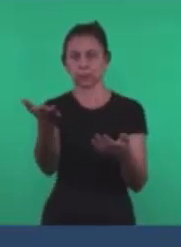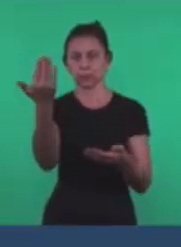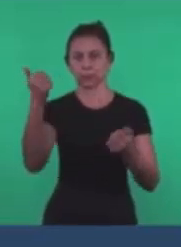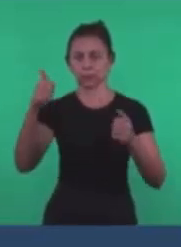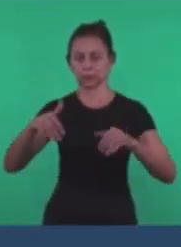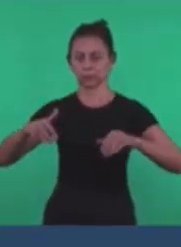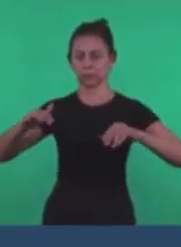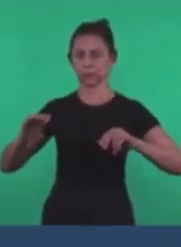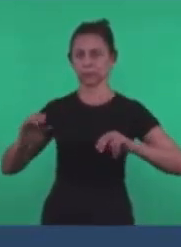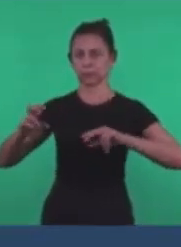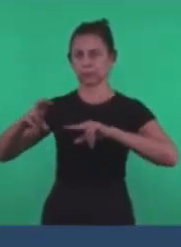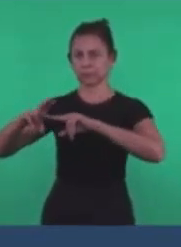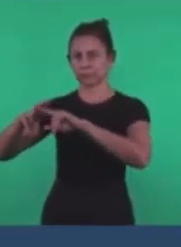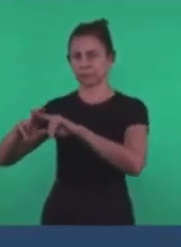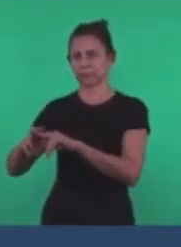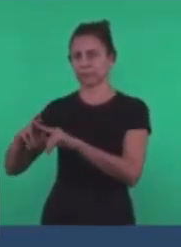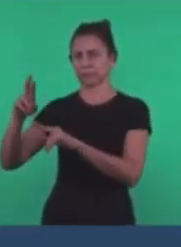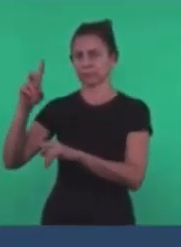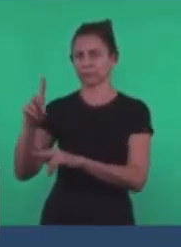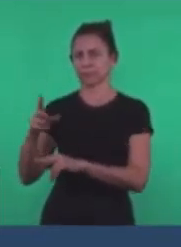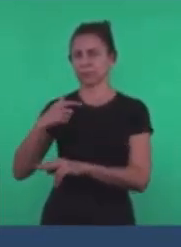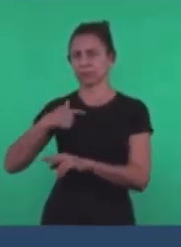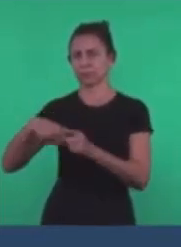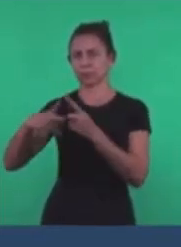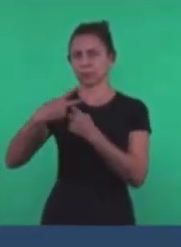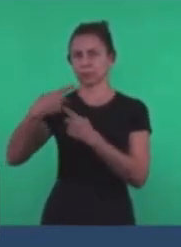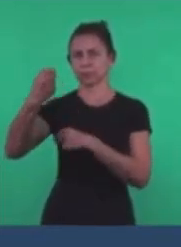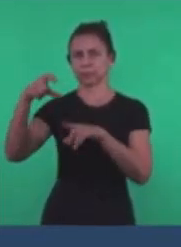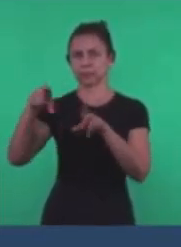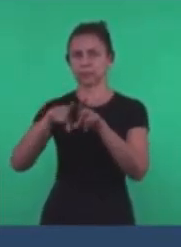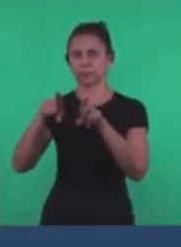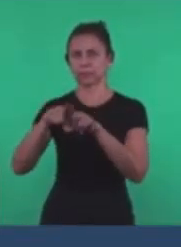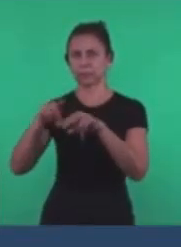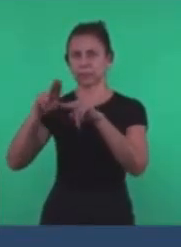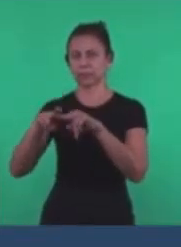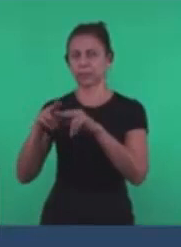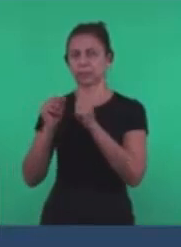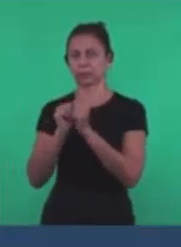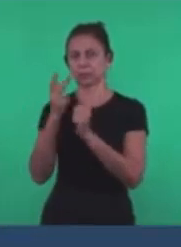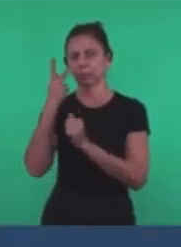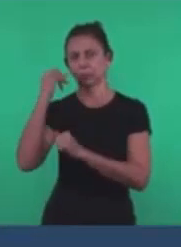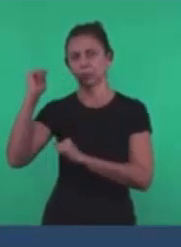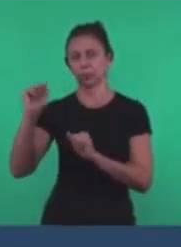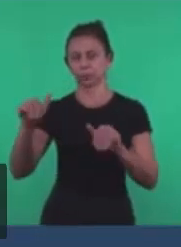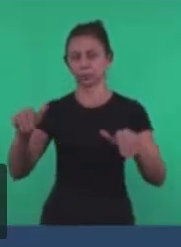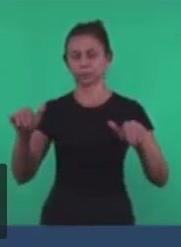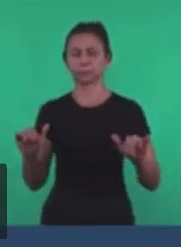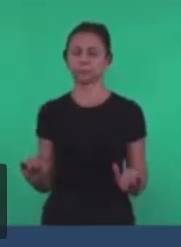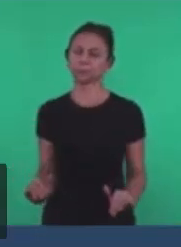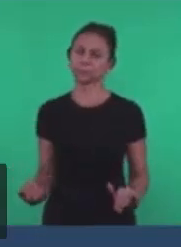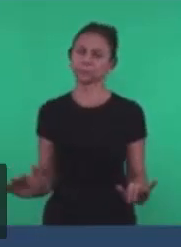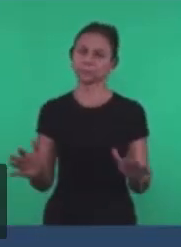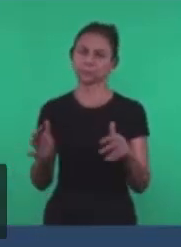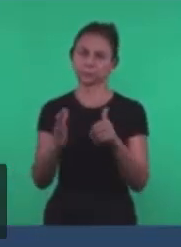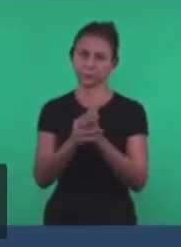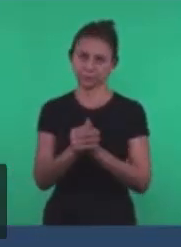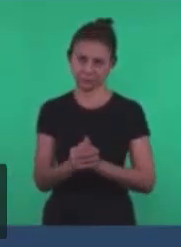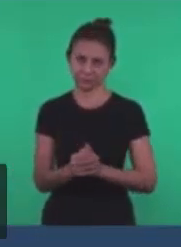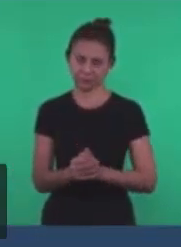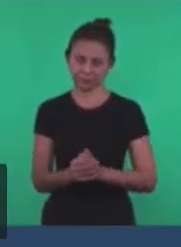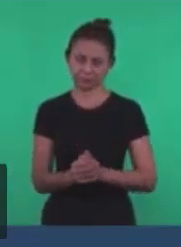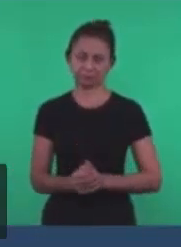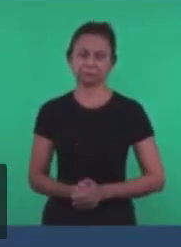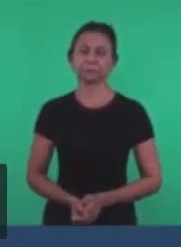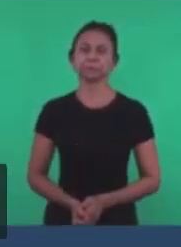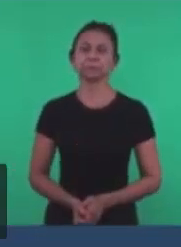no meu trono Assim como eu venci E me assentei Com meu Pai No seu trono Amém irmãos Nós